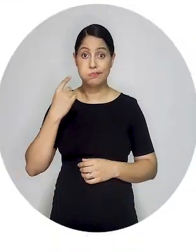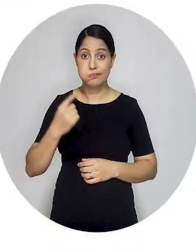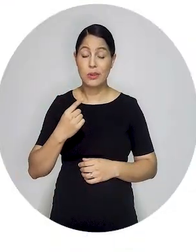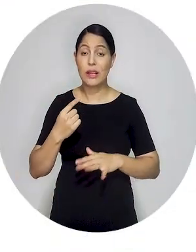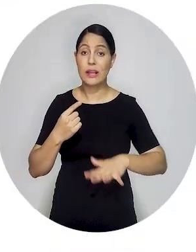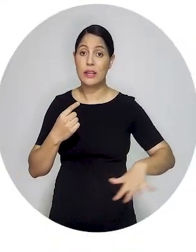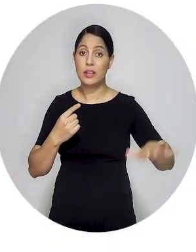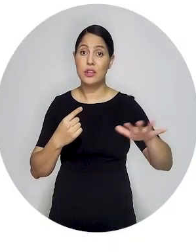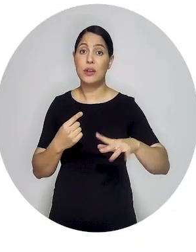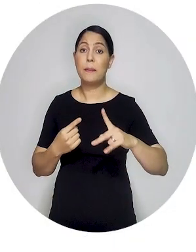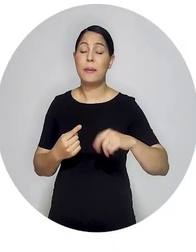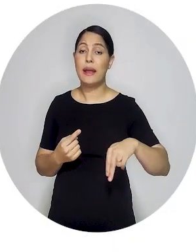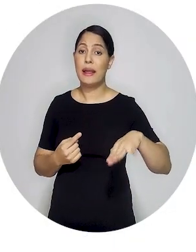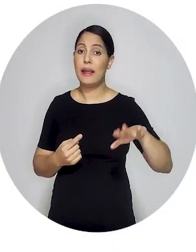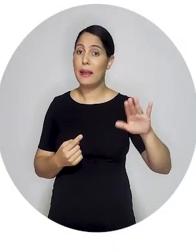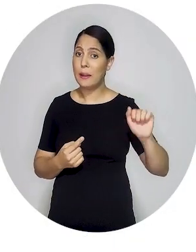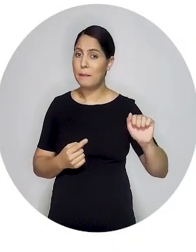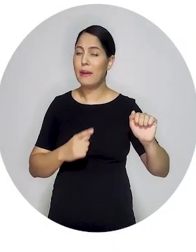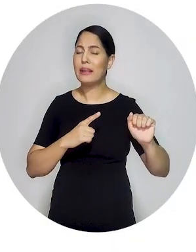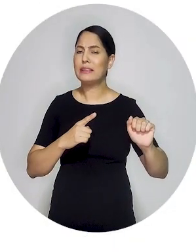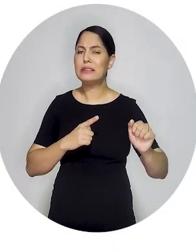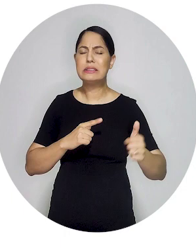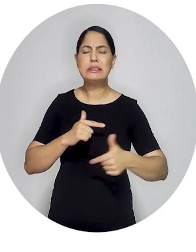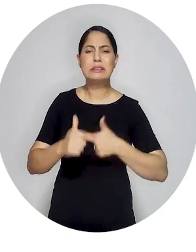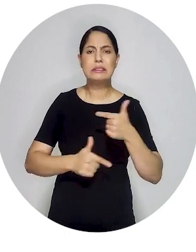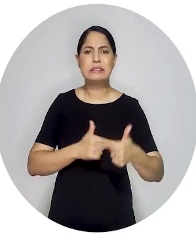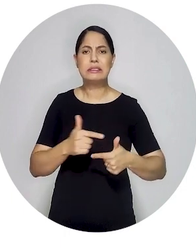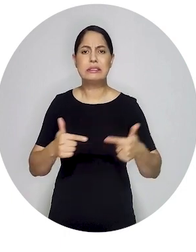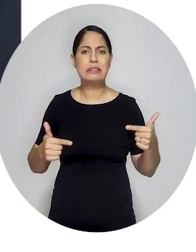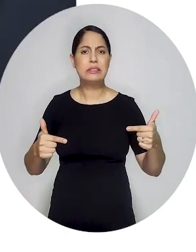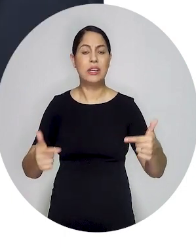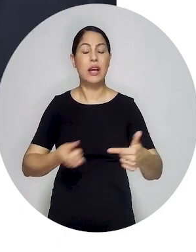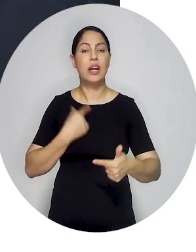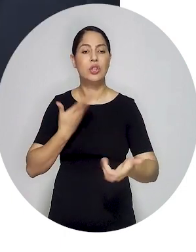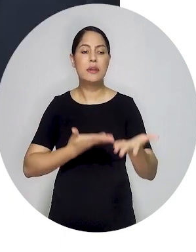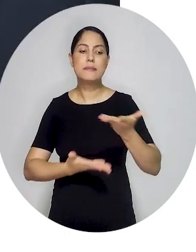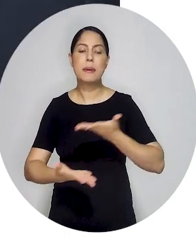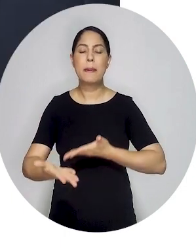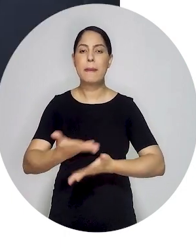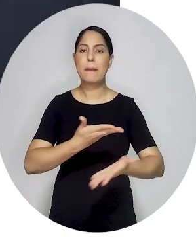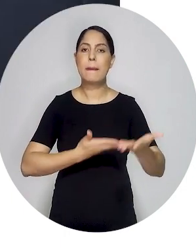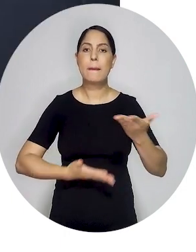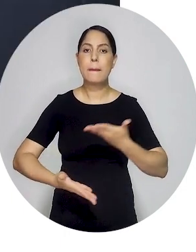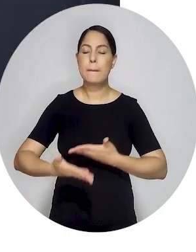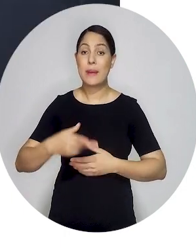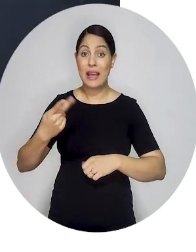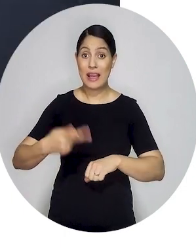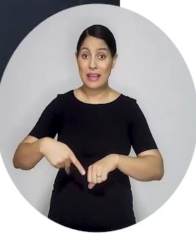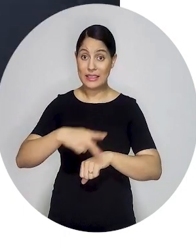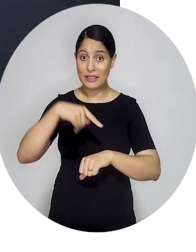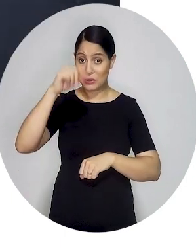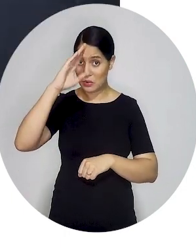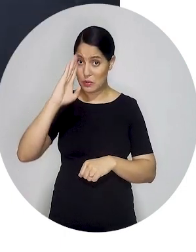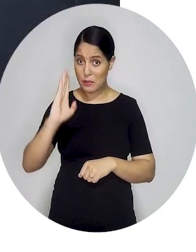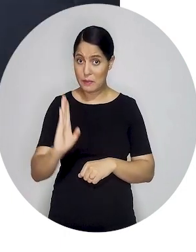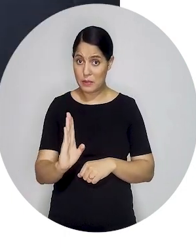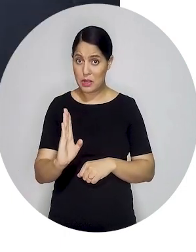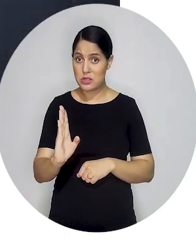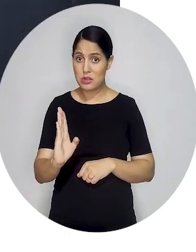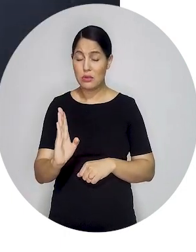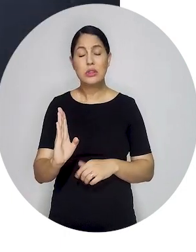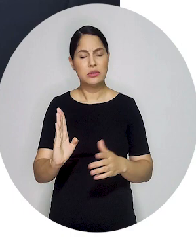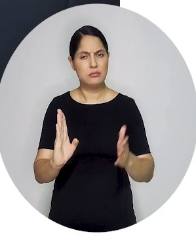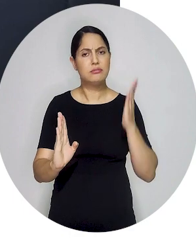entrevista ao site da UAB, Simonetti afirmou, abre aspas, que a advocacia do Panamá passa por um processo de revalorização, de